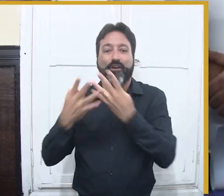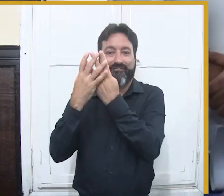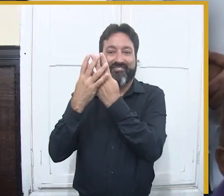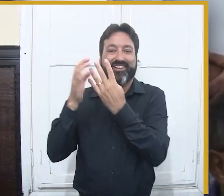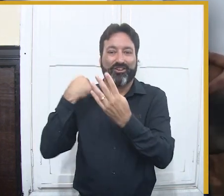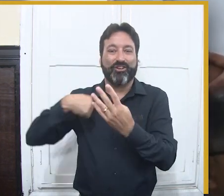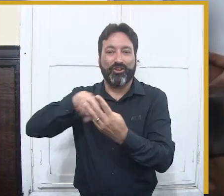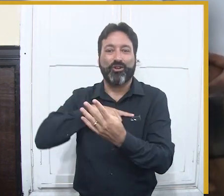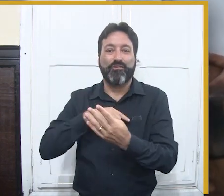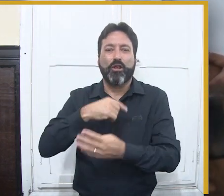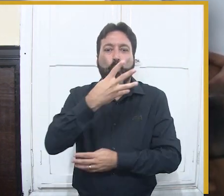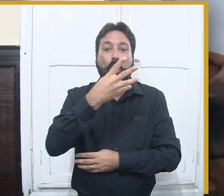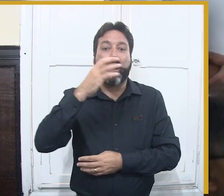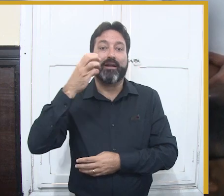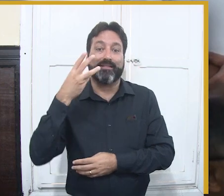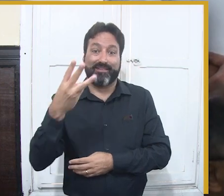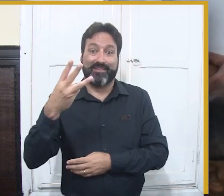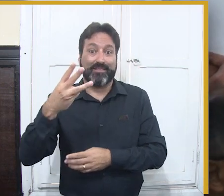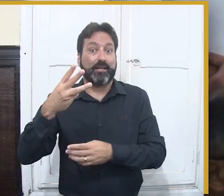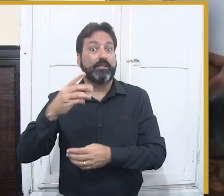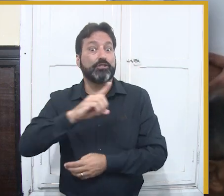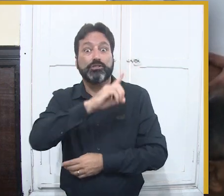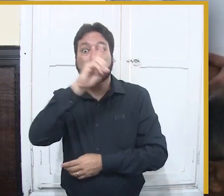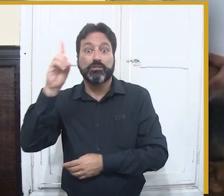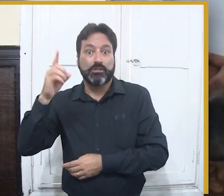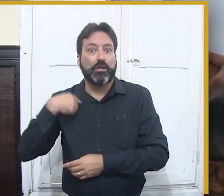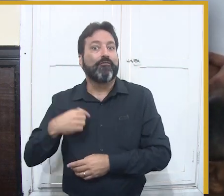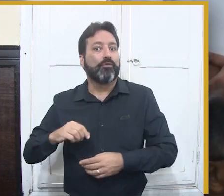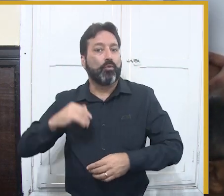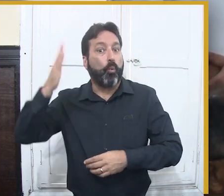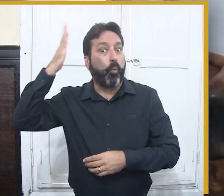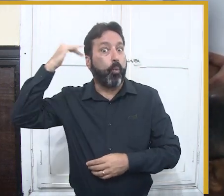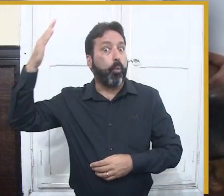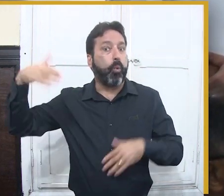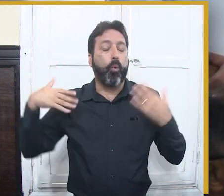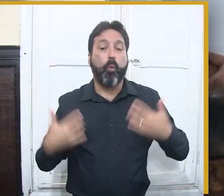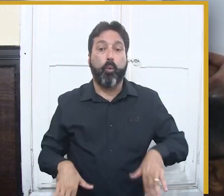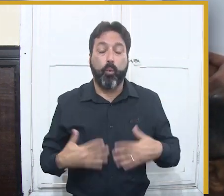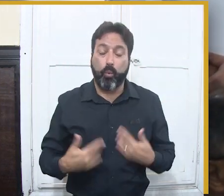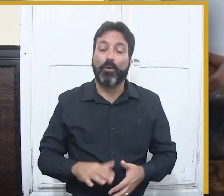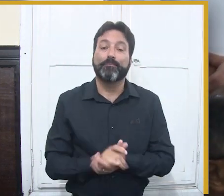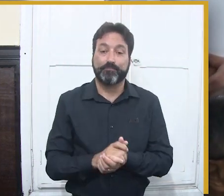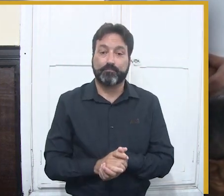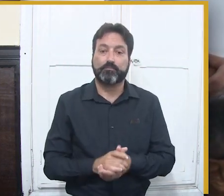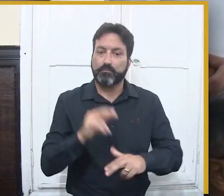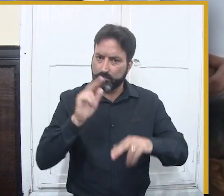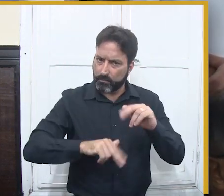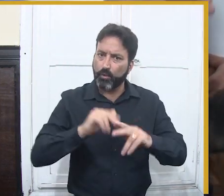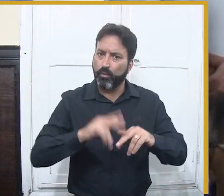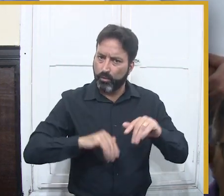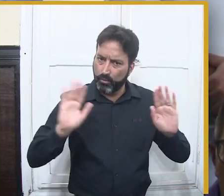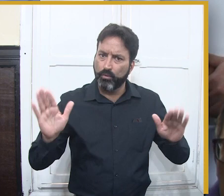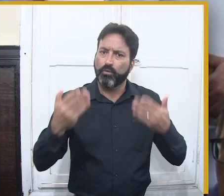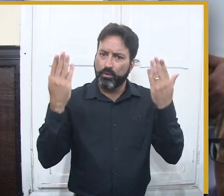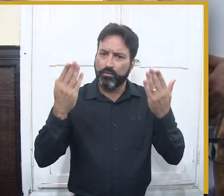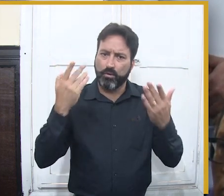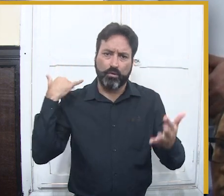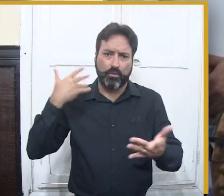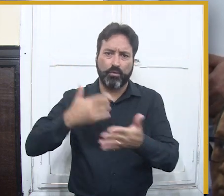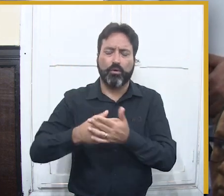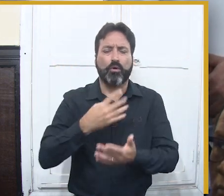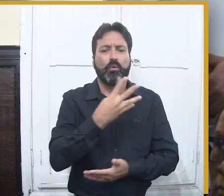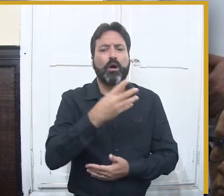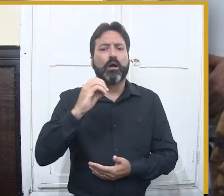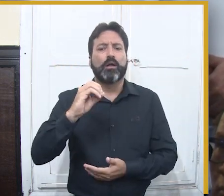Diferente do que aconteceu com o Natal, que era a simples decoração da cidade e nós transformamos o Natal